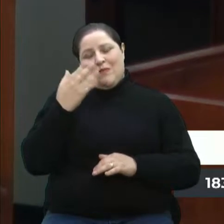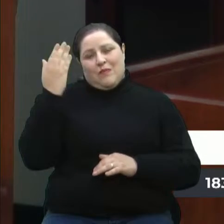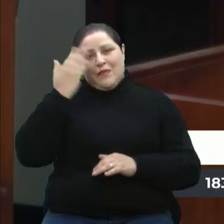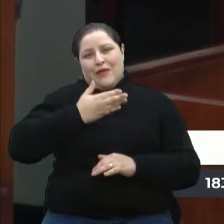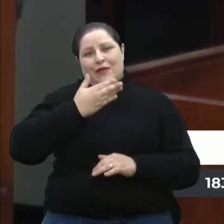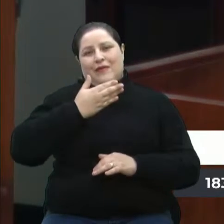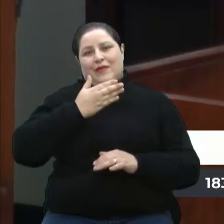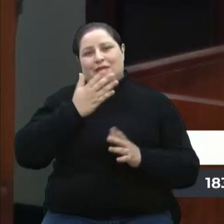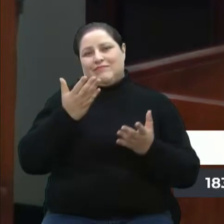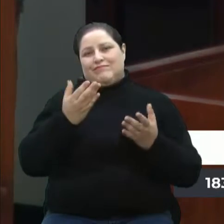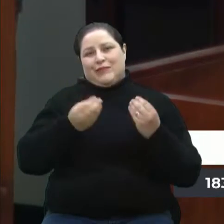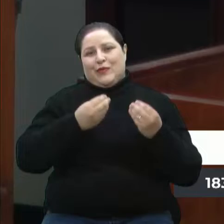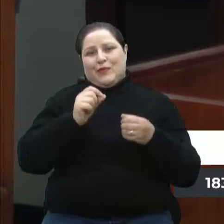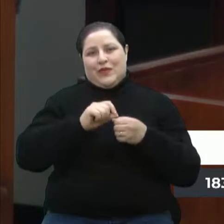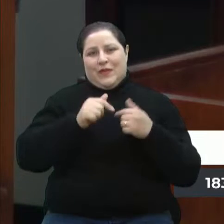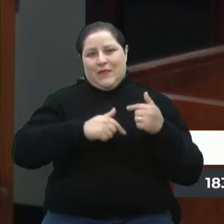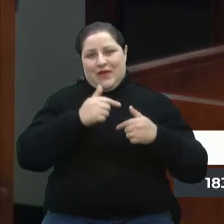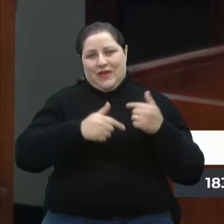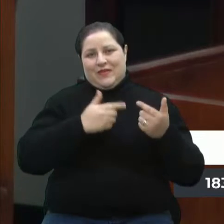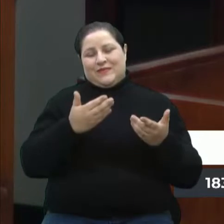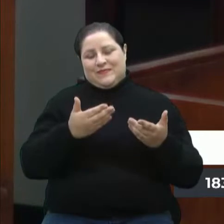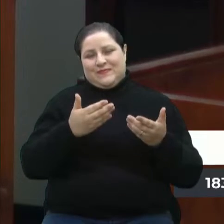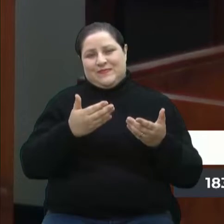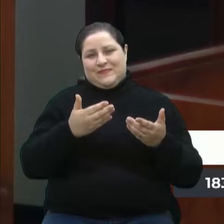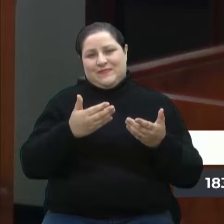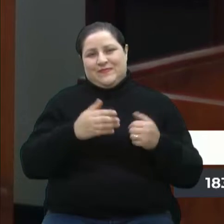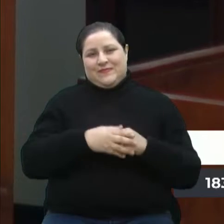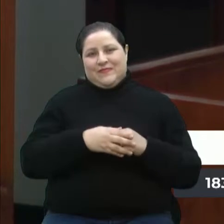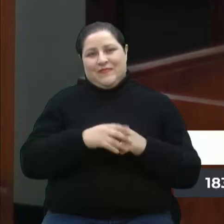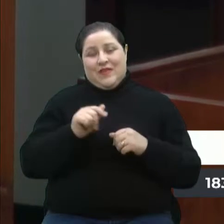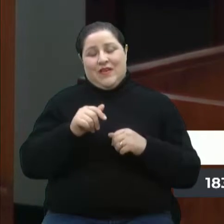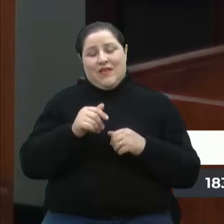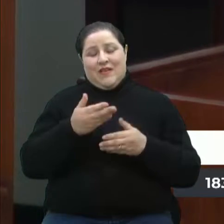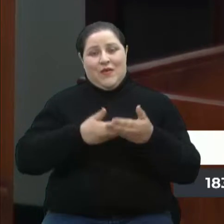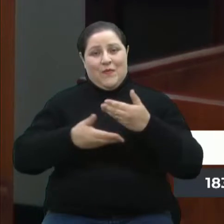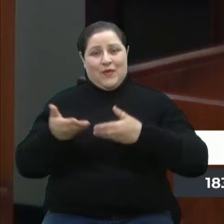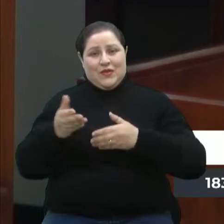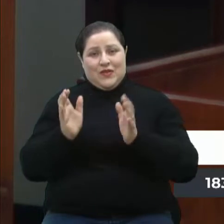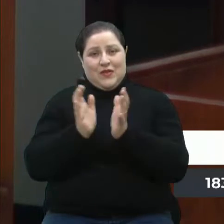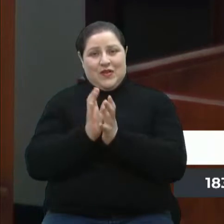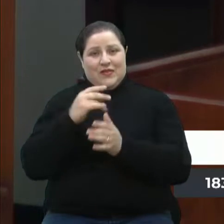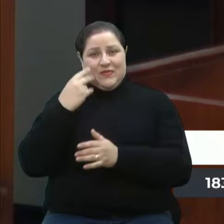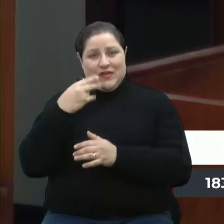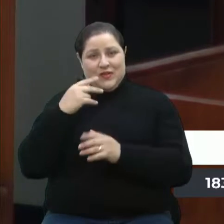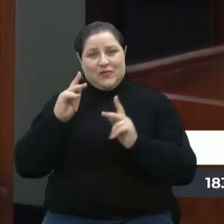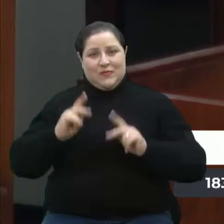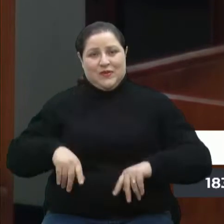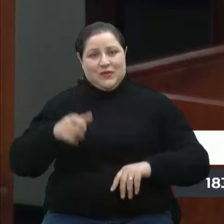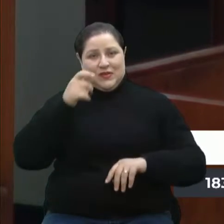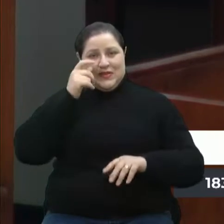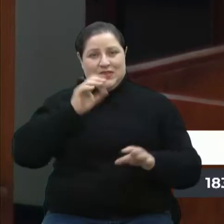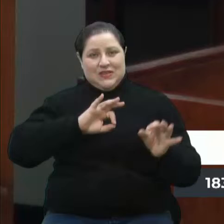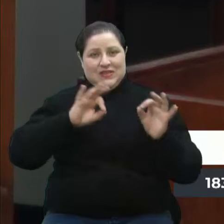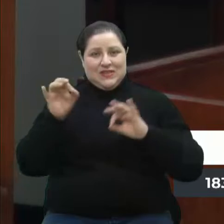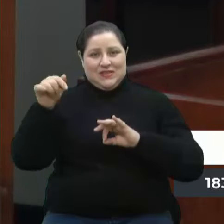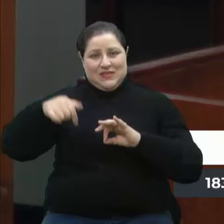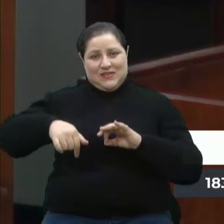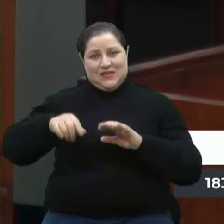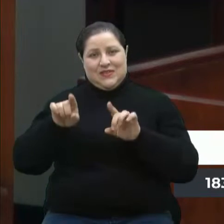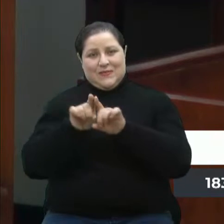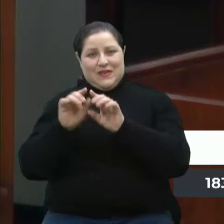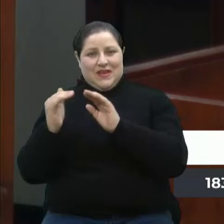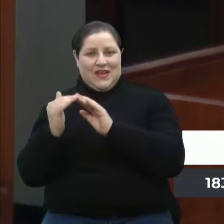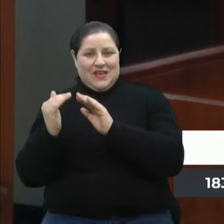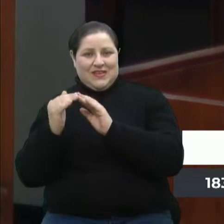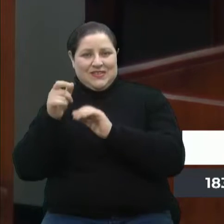assim a forma de dizer. Eu venho para compartilhar com os colegas vereadores e com quem nos acompanha aqui, ou nos acompanha de